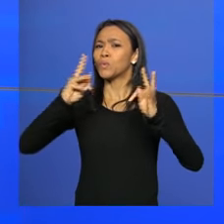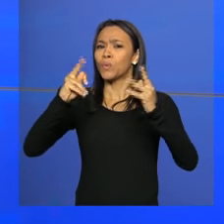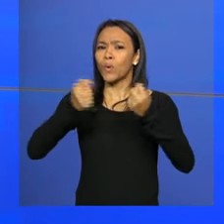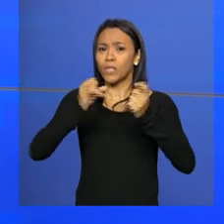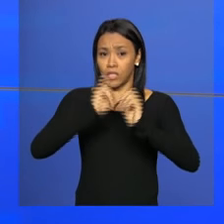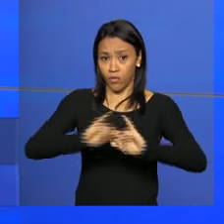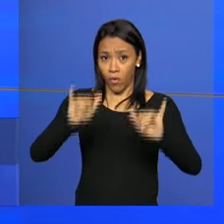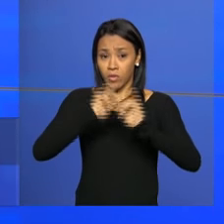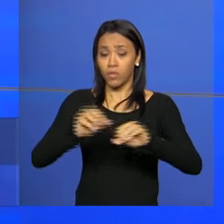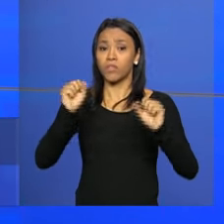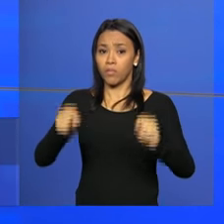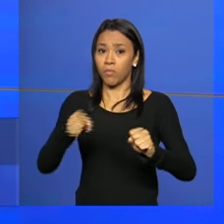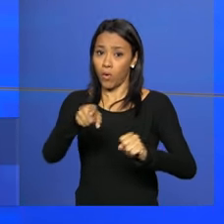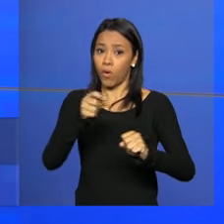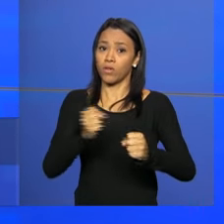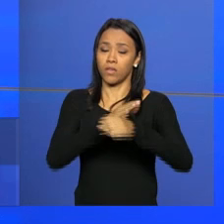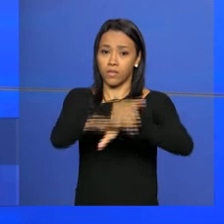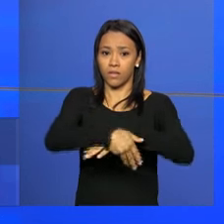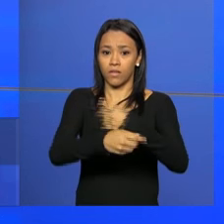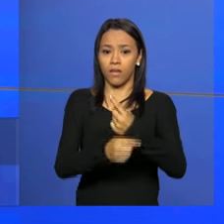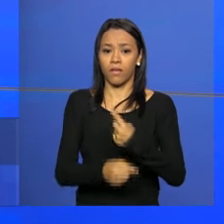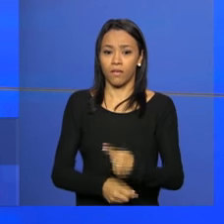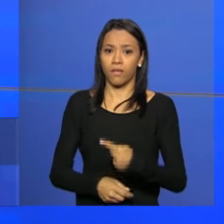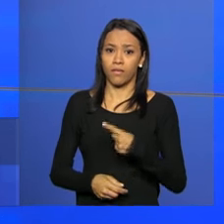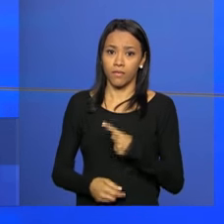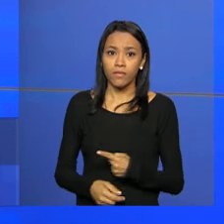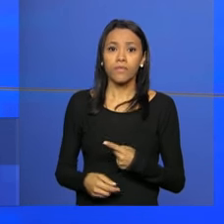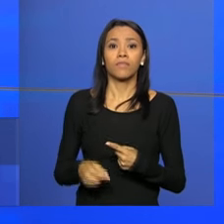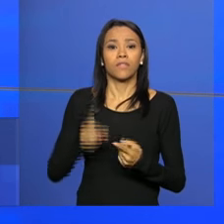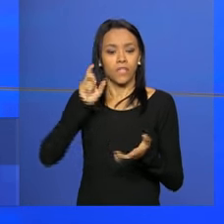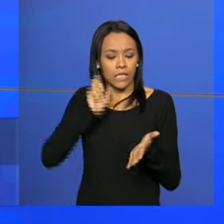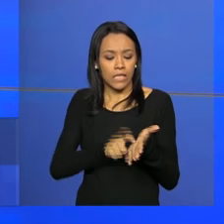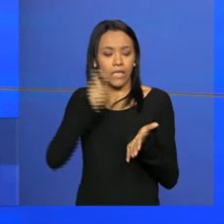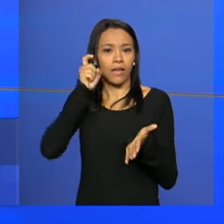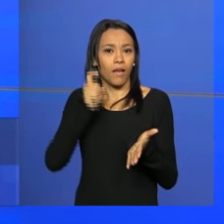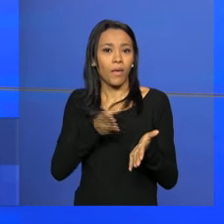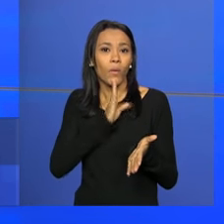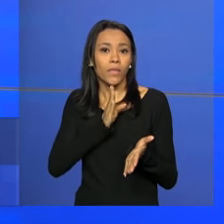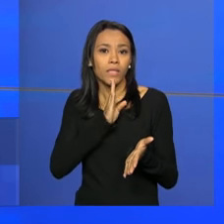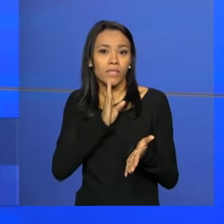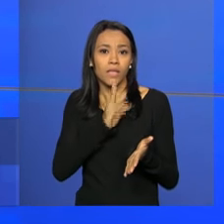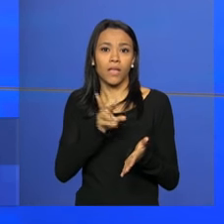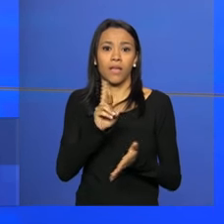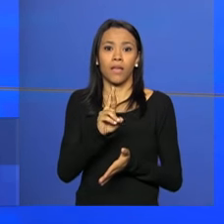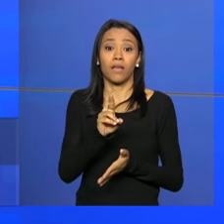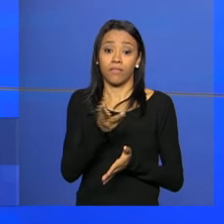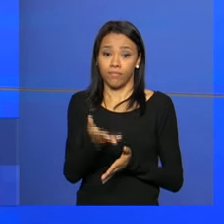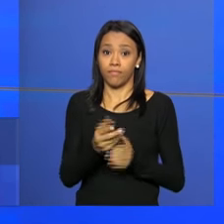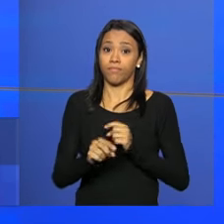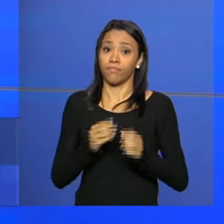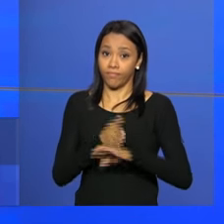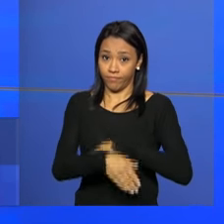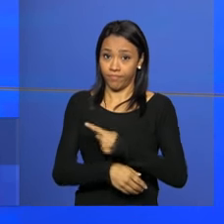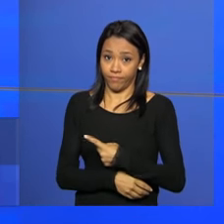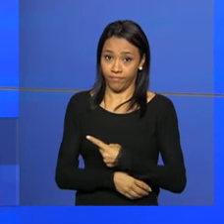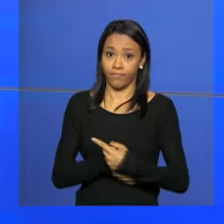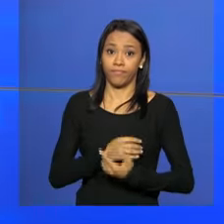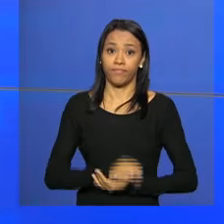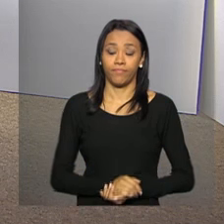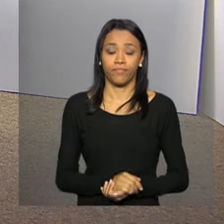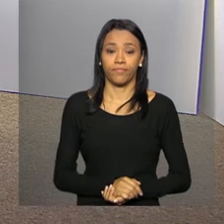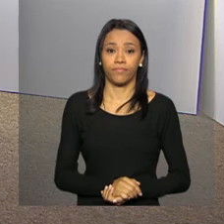página da Receita Federal e lá também você pode fazer o download do programa receita.fazenda.gov.br.